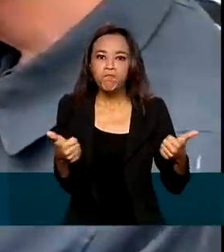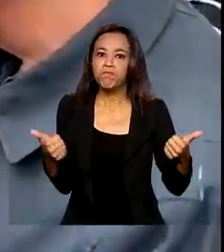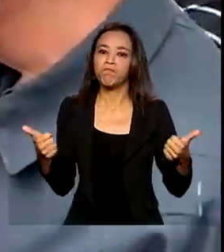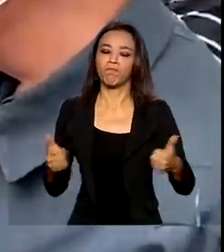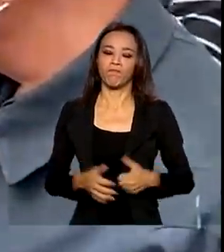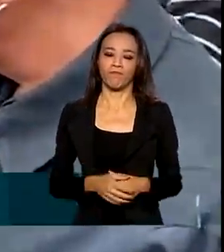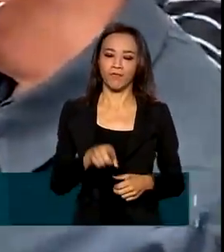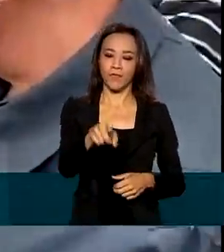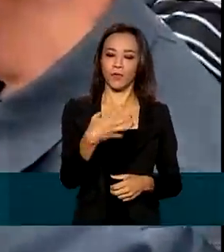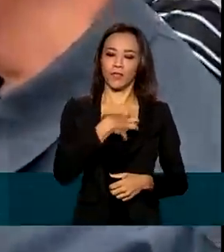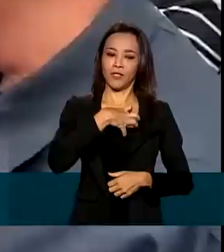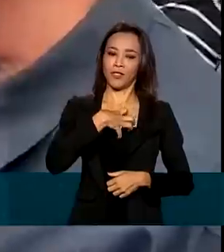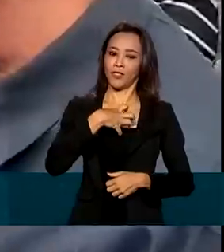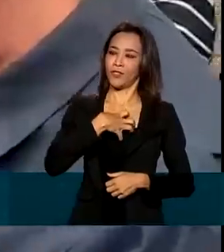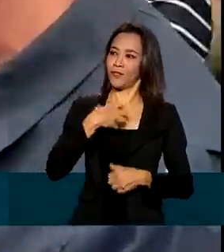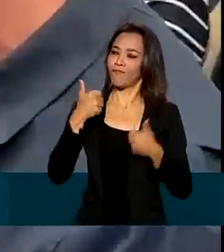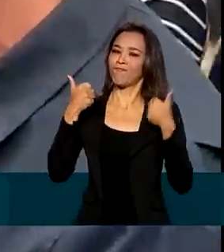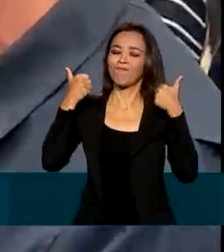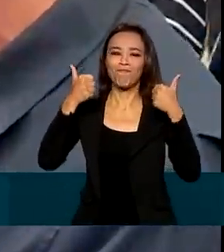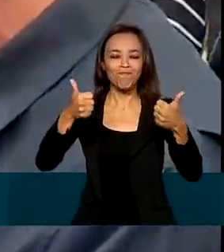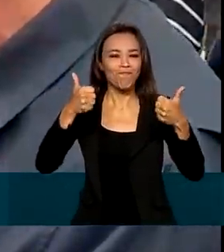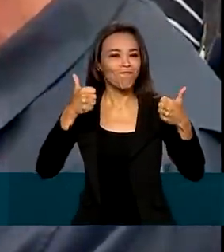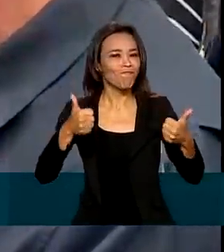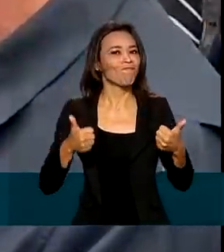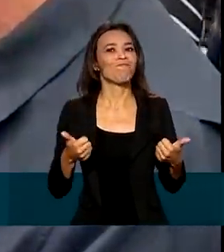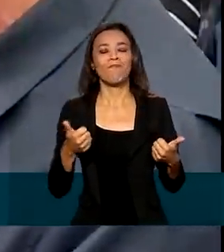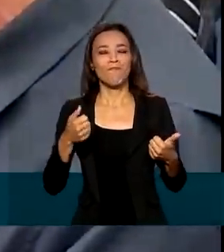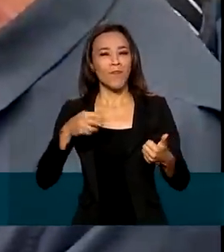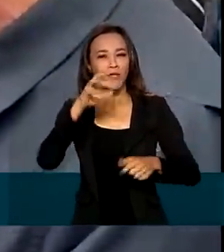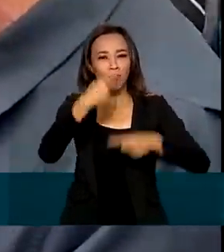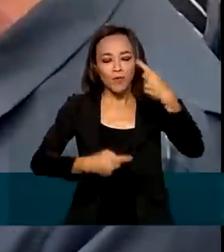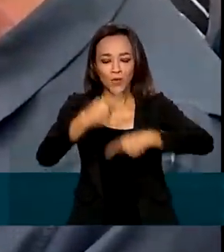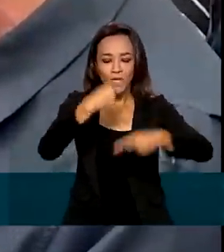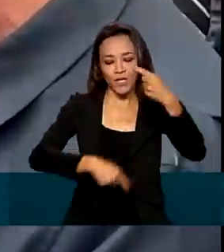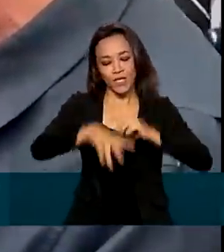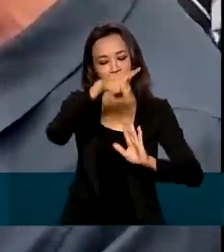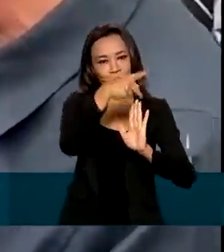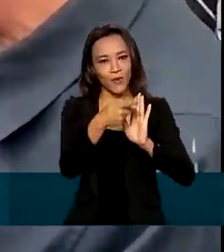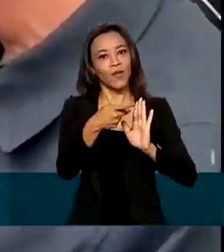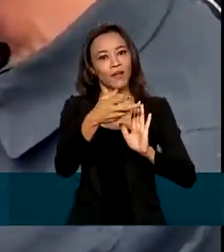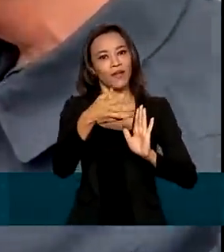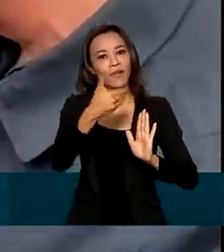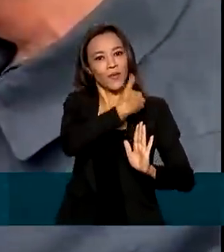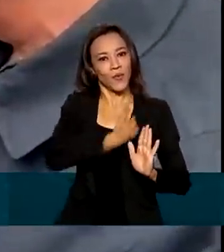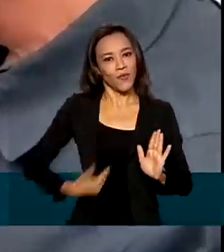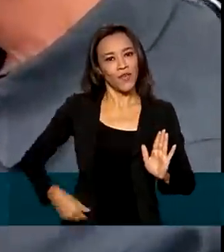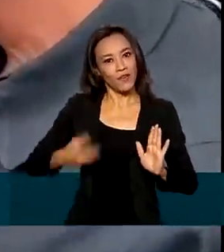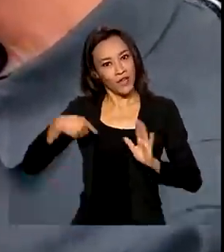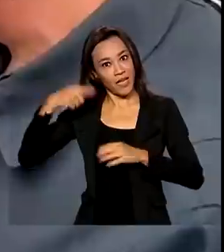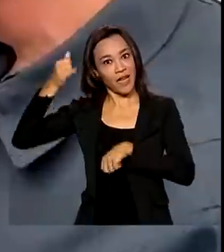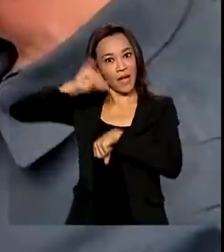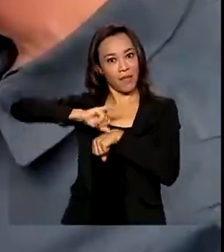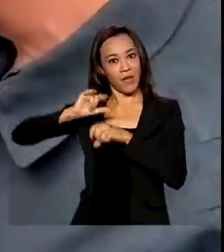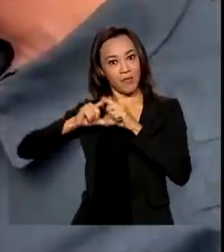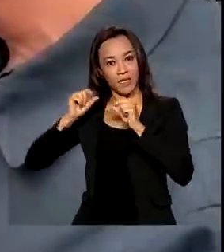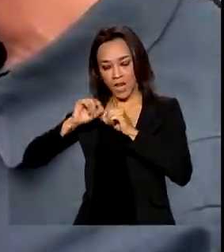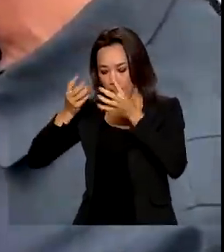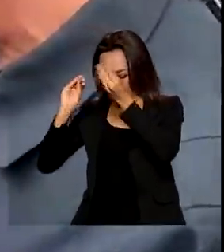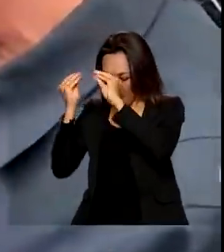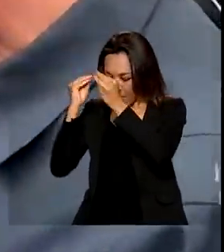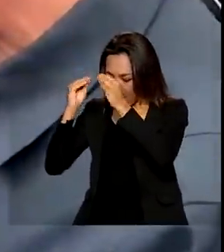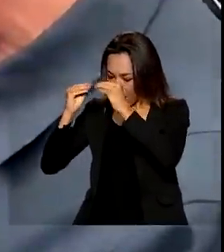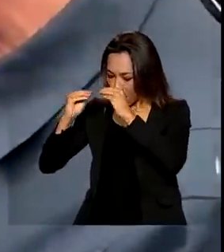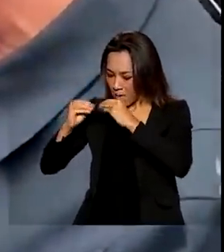recompensa das políticas públicas que nós às vezes elaboramos em Brasília e não temos a